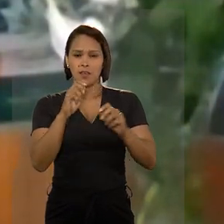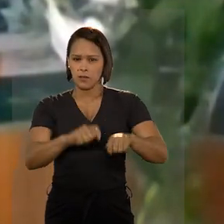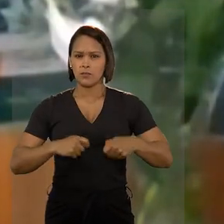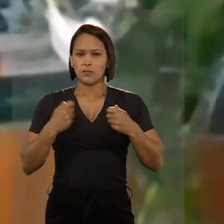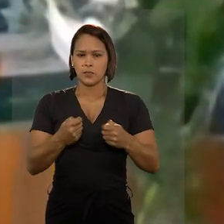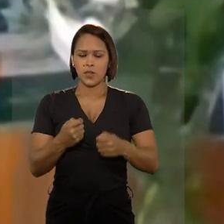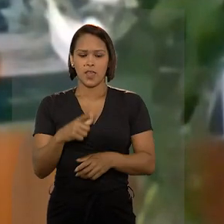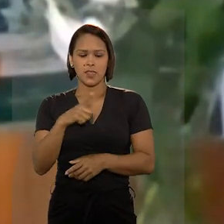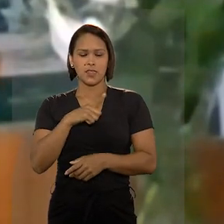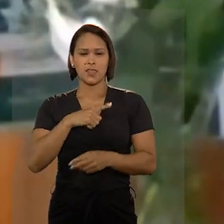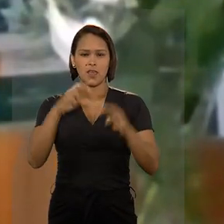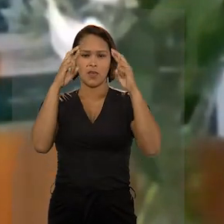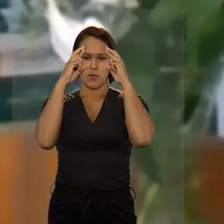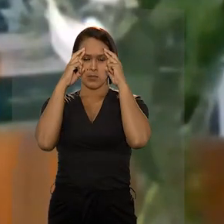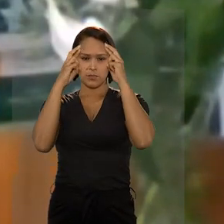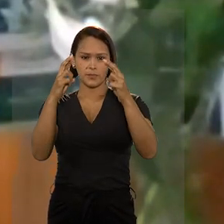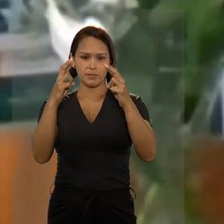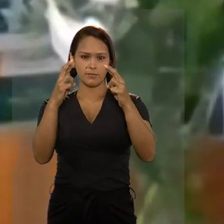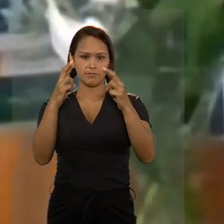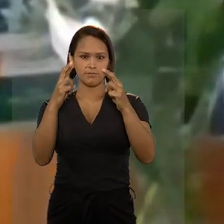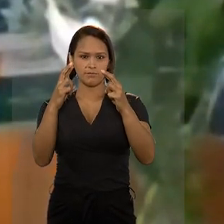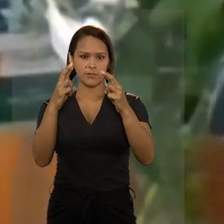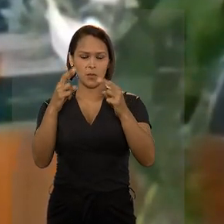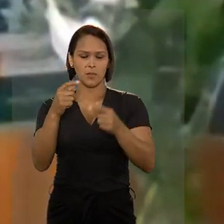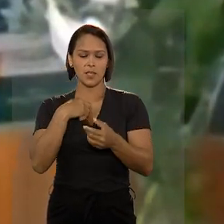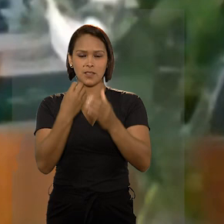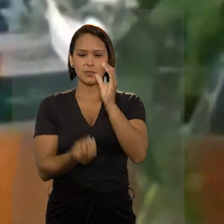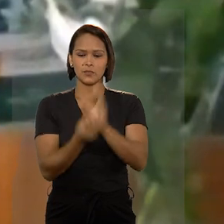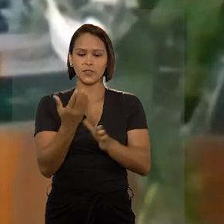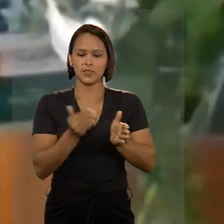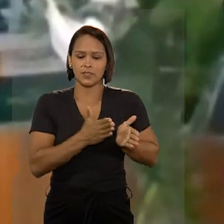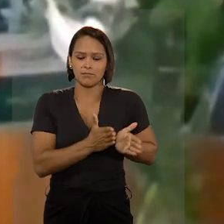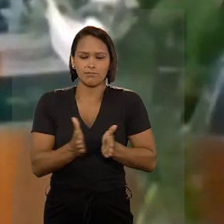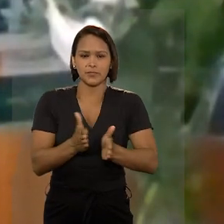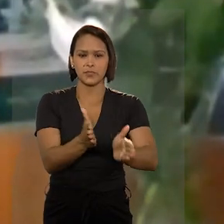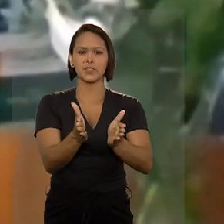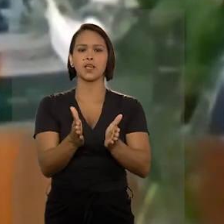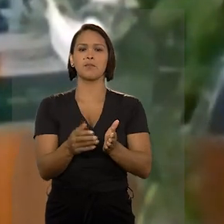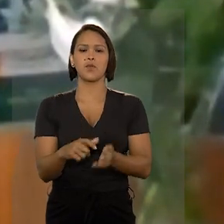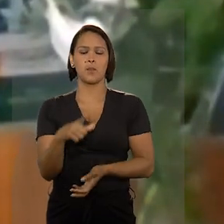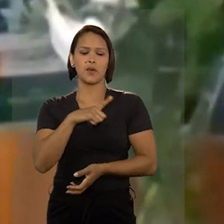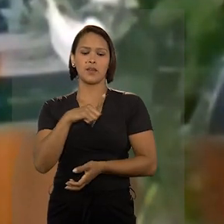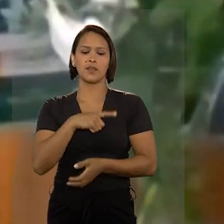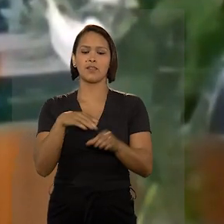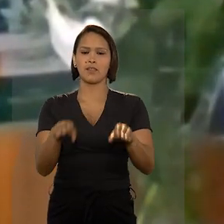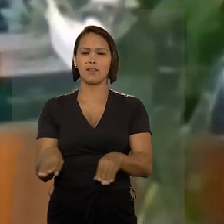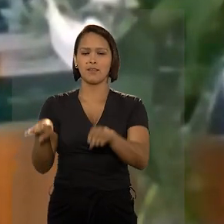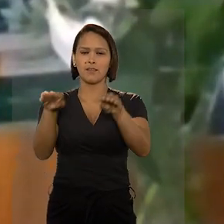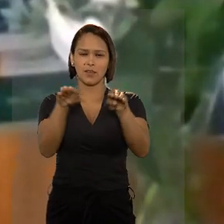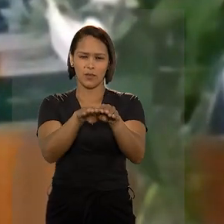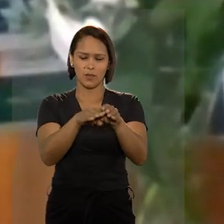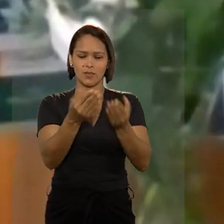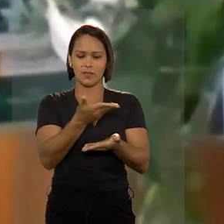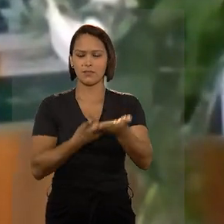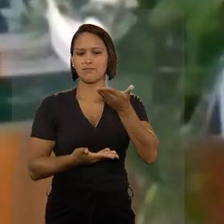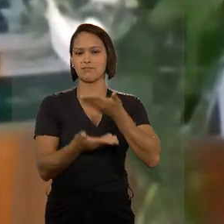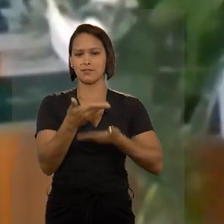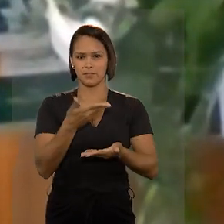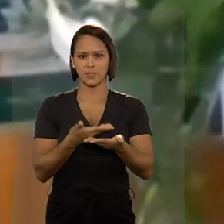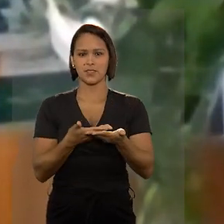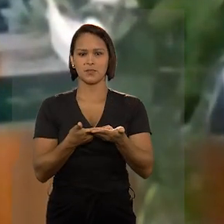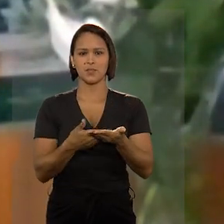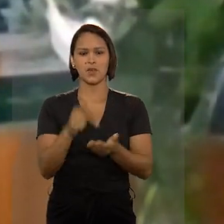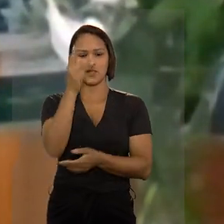tem o dever de criar caminhos para proporcionar a igualdade de